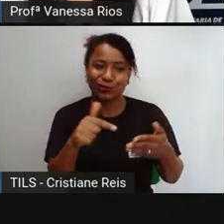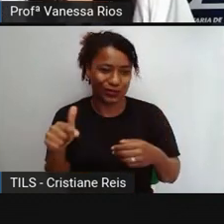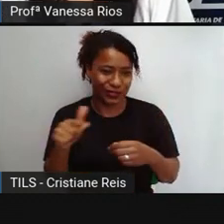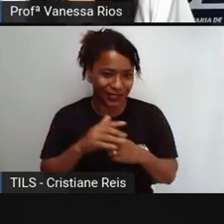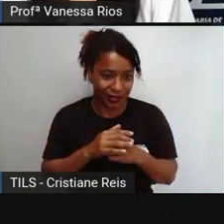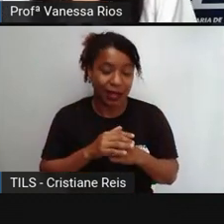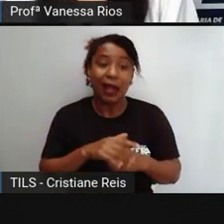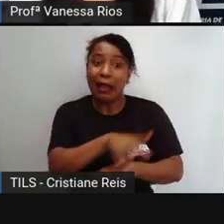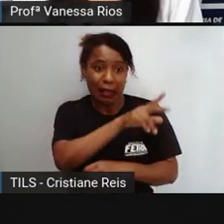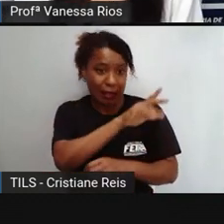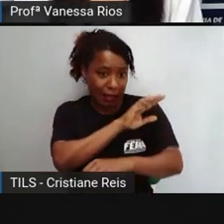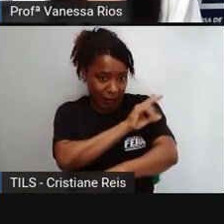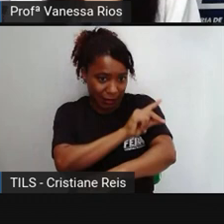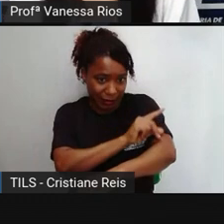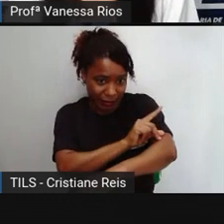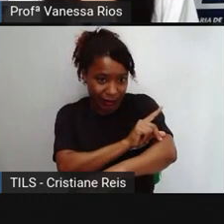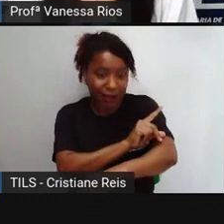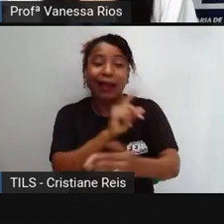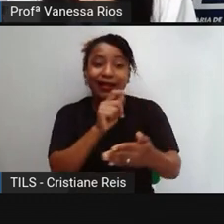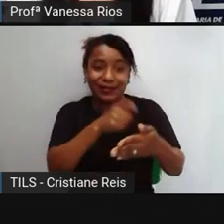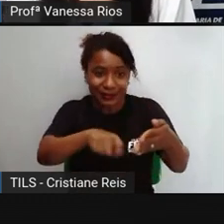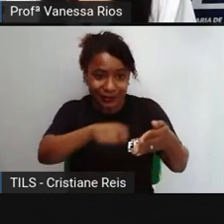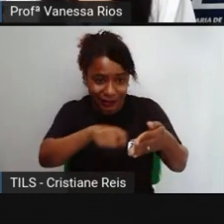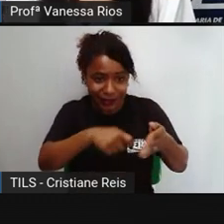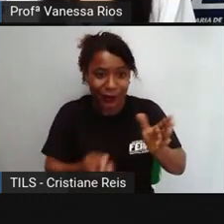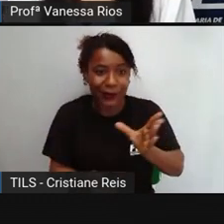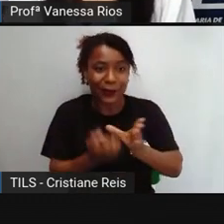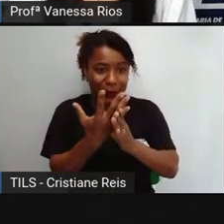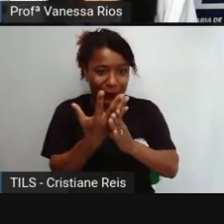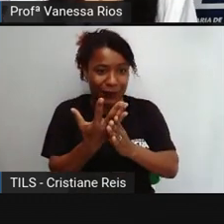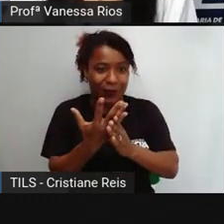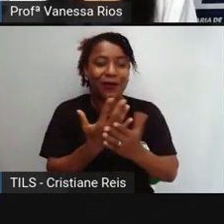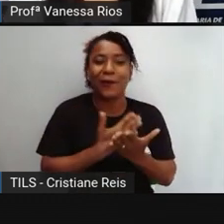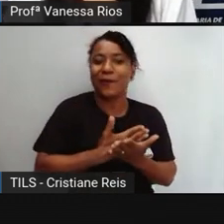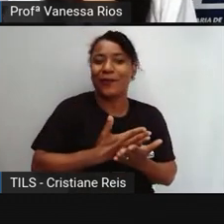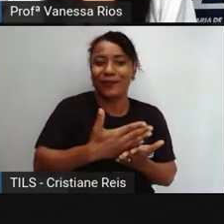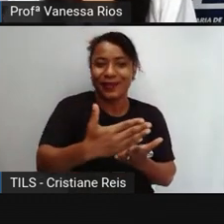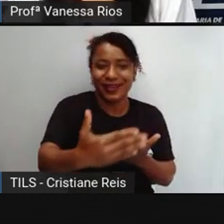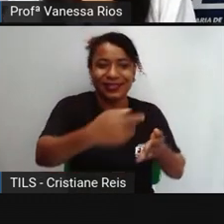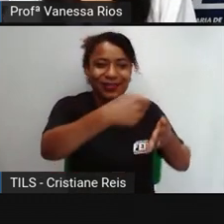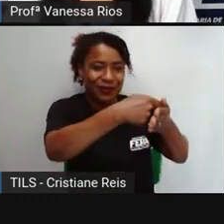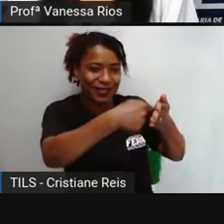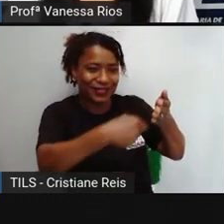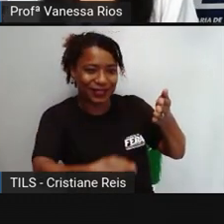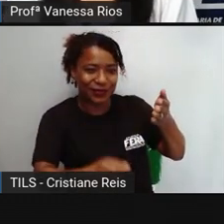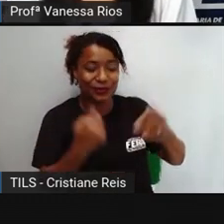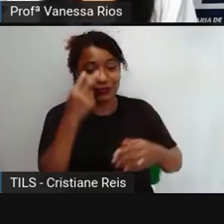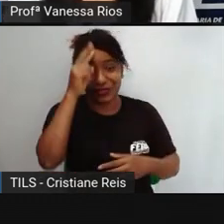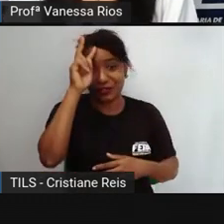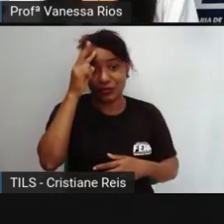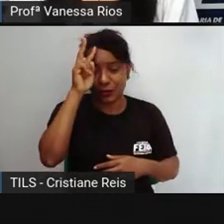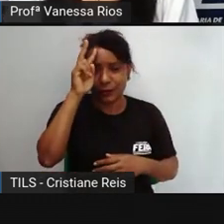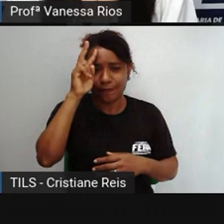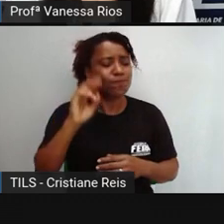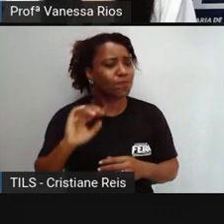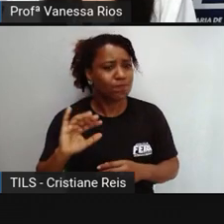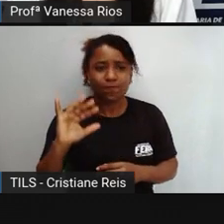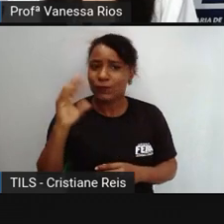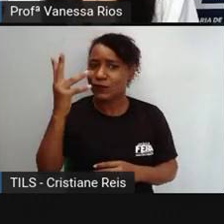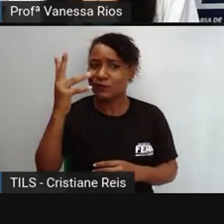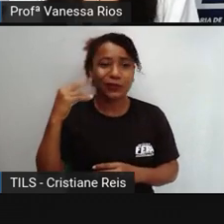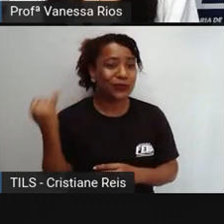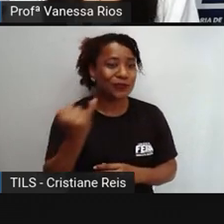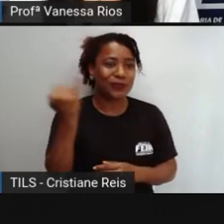históricos. Então, a gente já percebe a importância da escrita como um marco aí, que decide, né, que